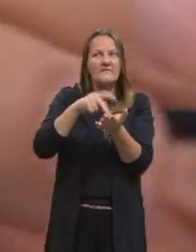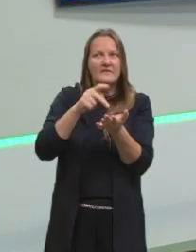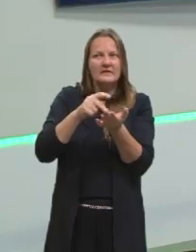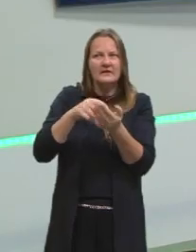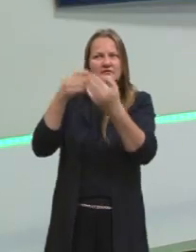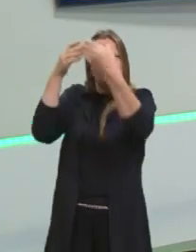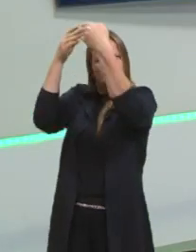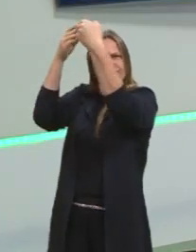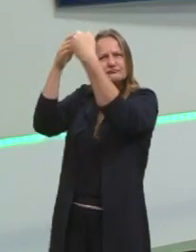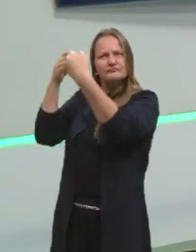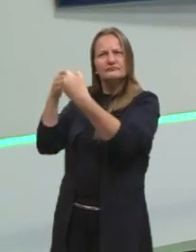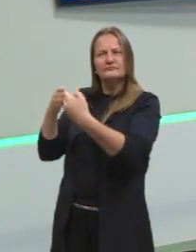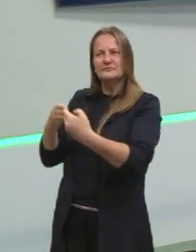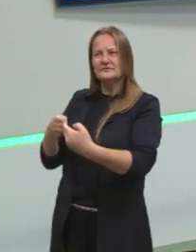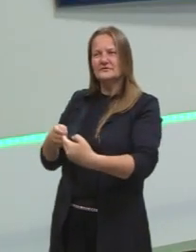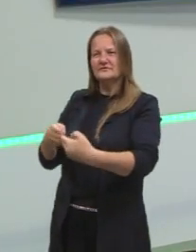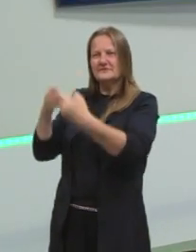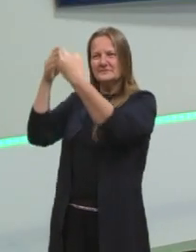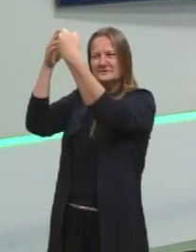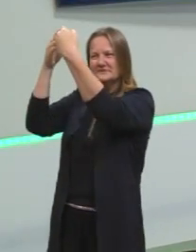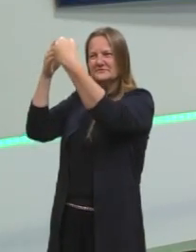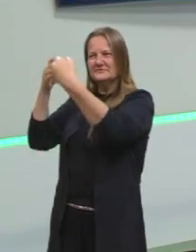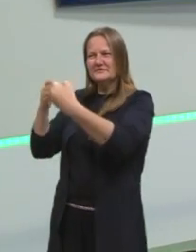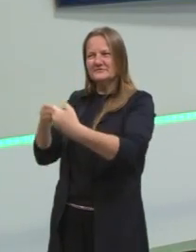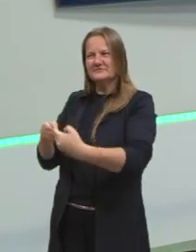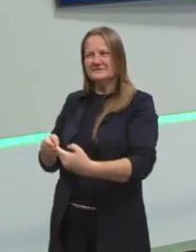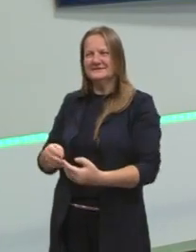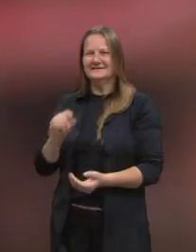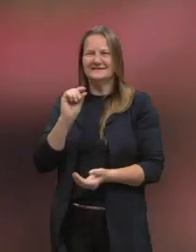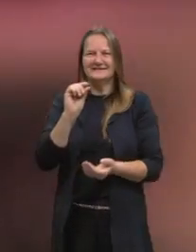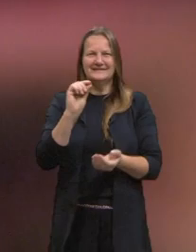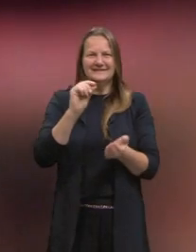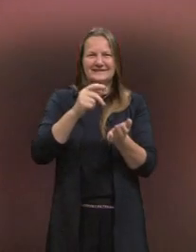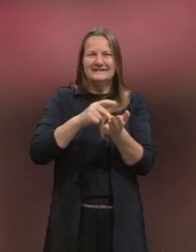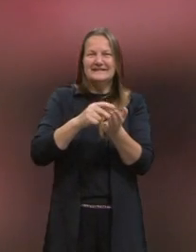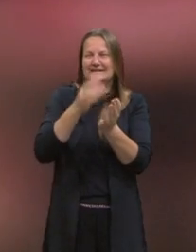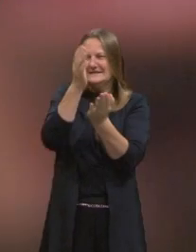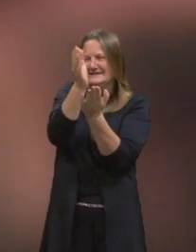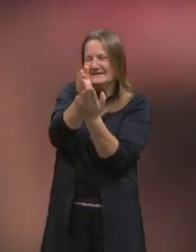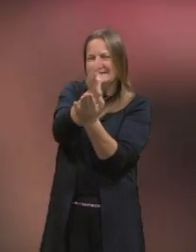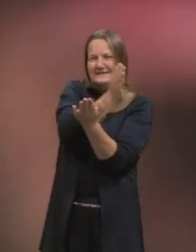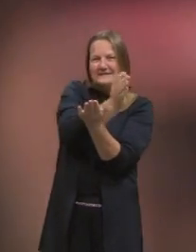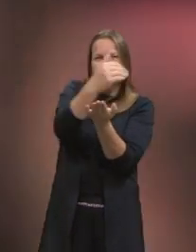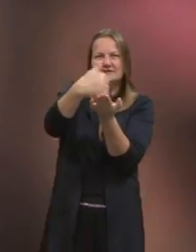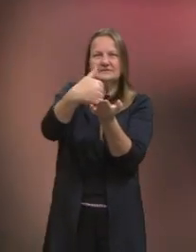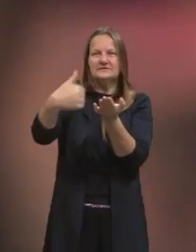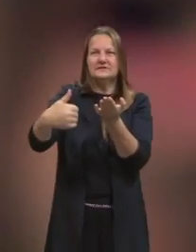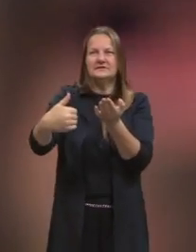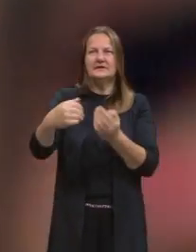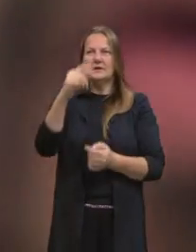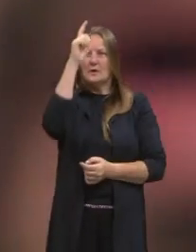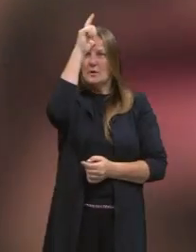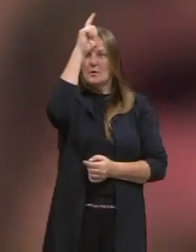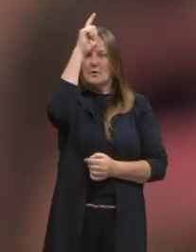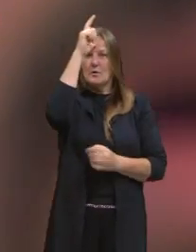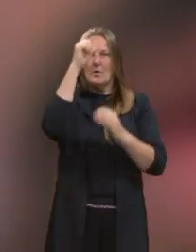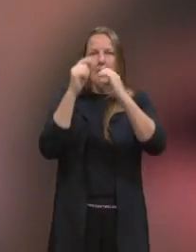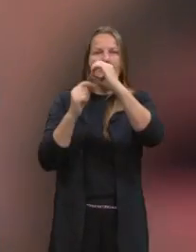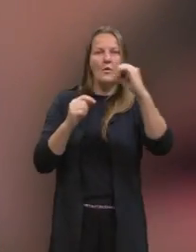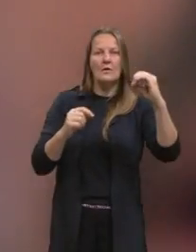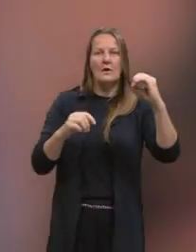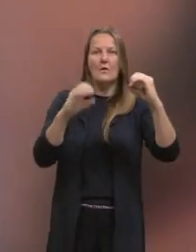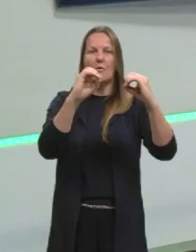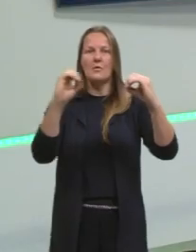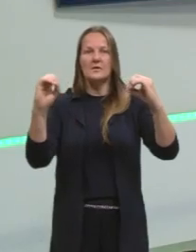muro. E esse muro, ele dividia Berlim Ocidental e Berlim